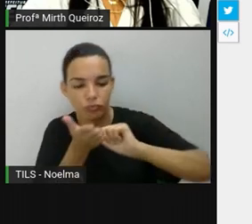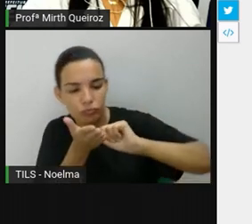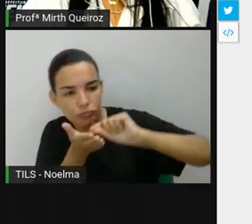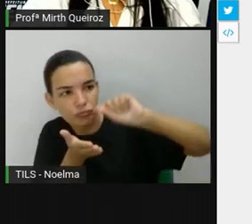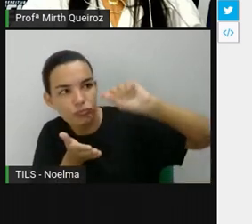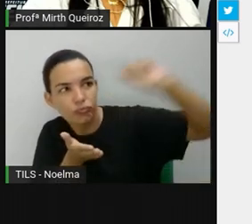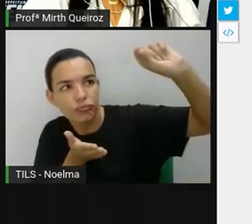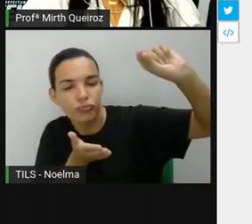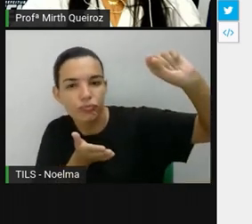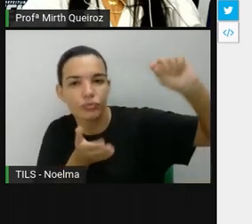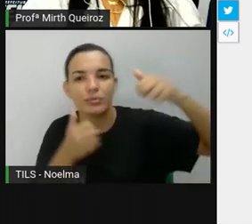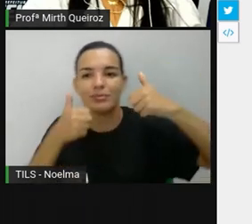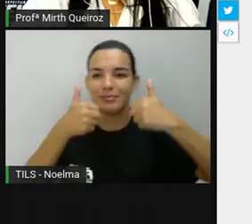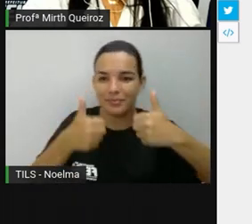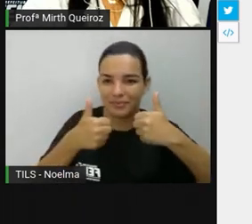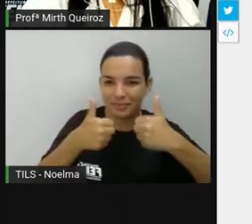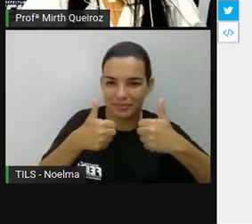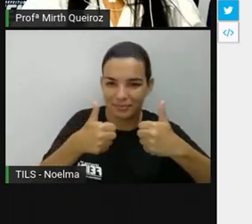levar até o norte ó